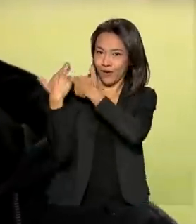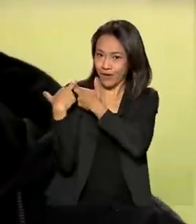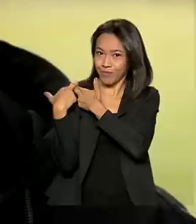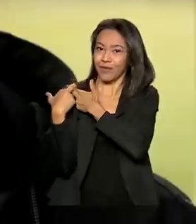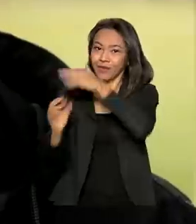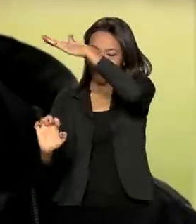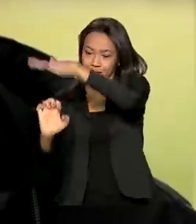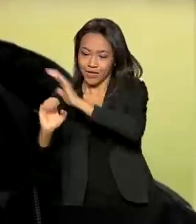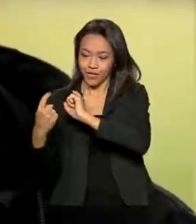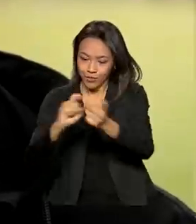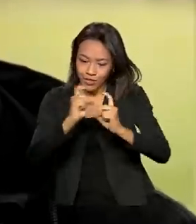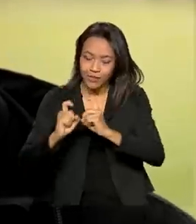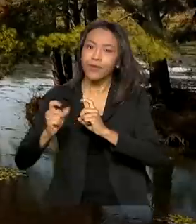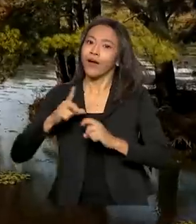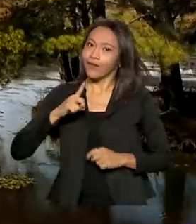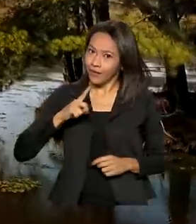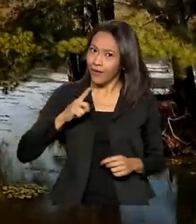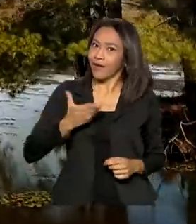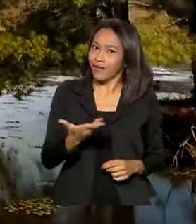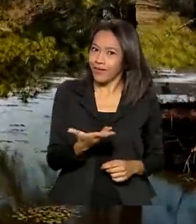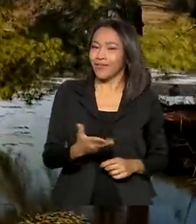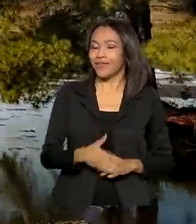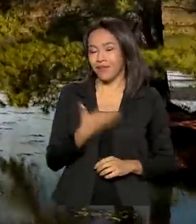Espero cada vez crescer mais.